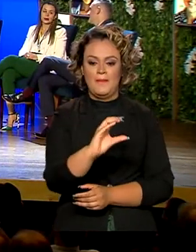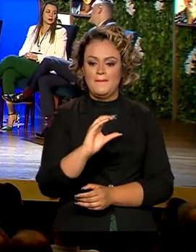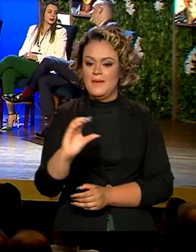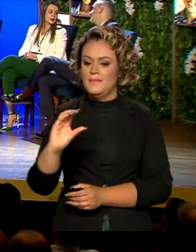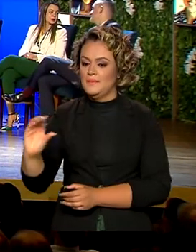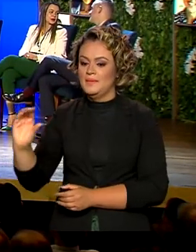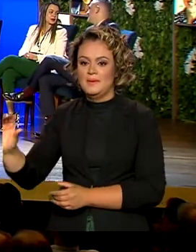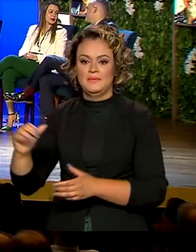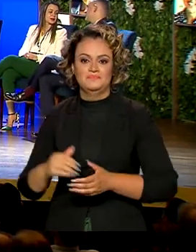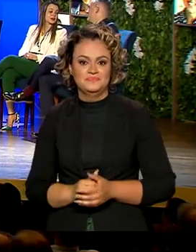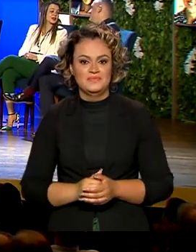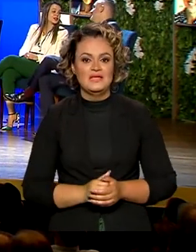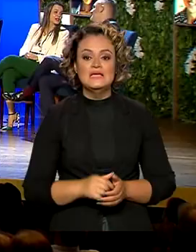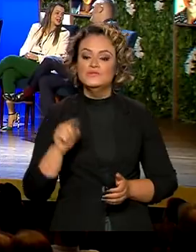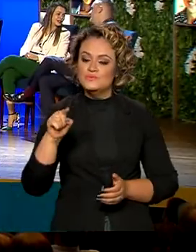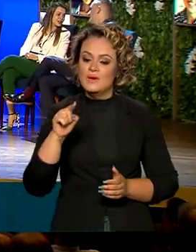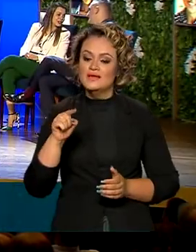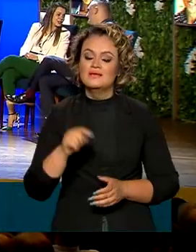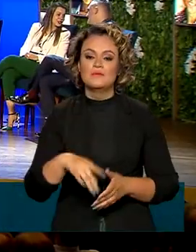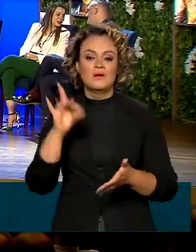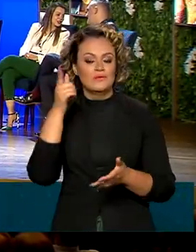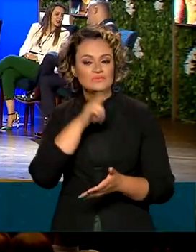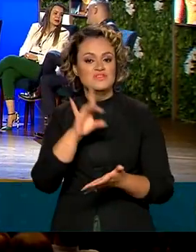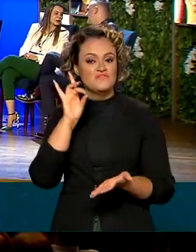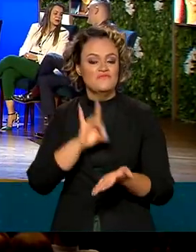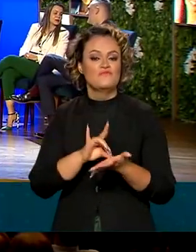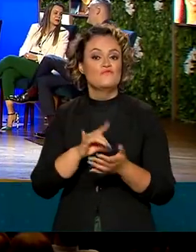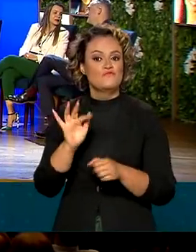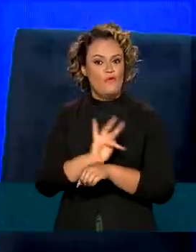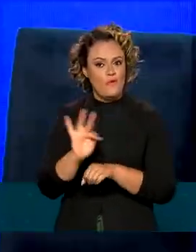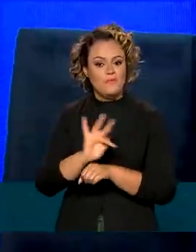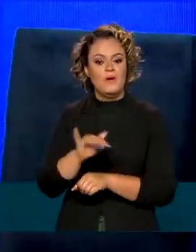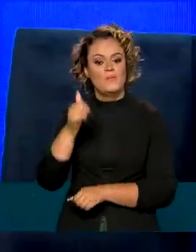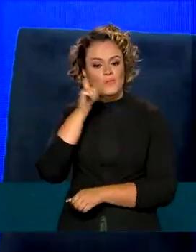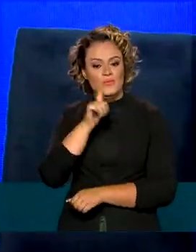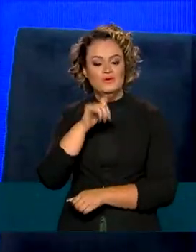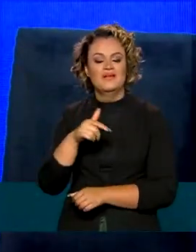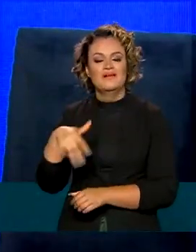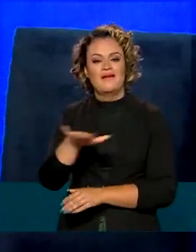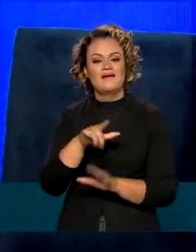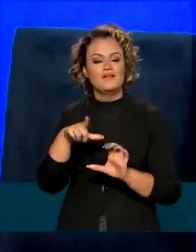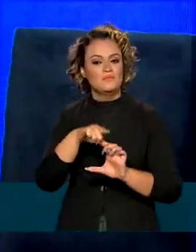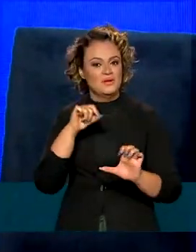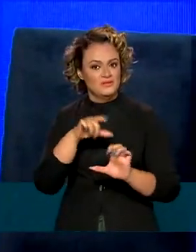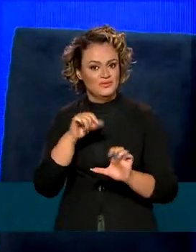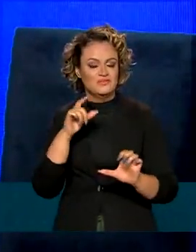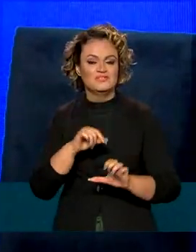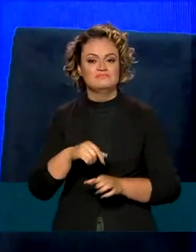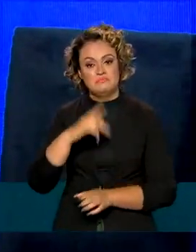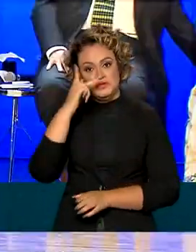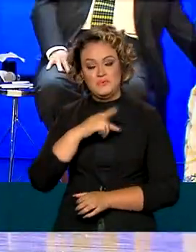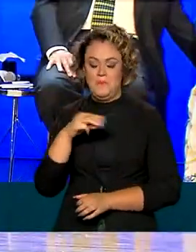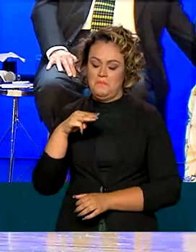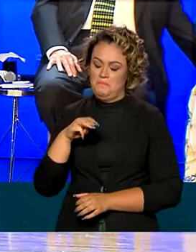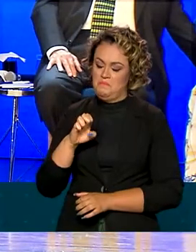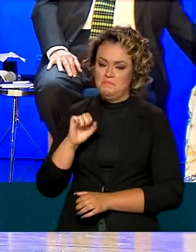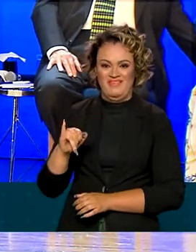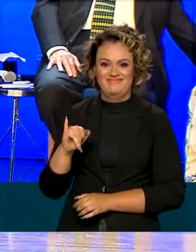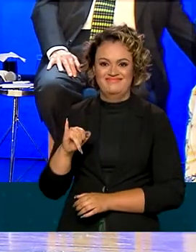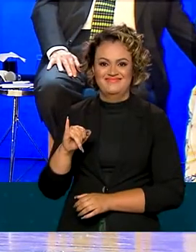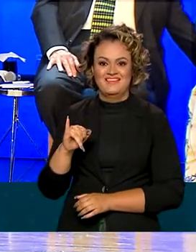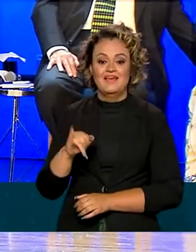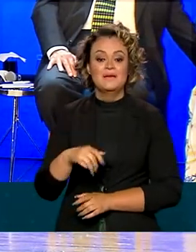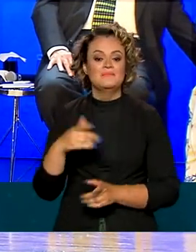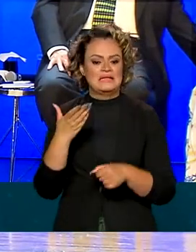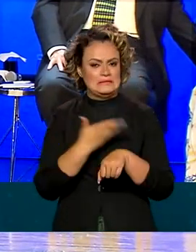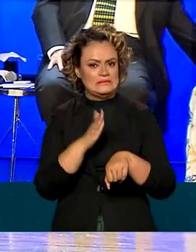A ideia é formalizar a atividade de mulheres como microempreendedoras individuais, promover a